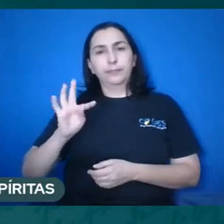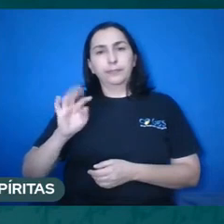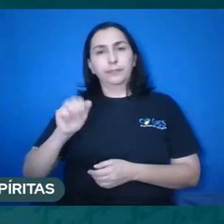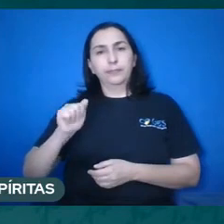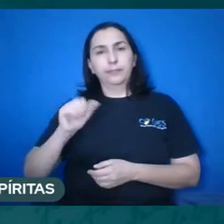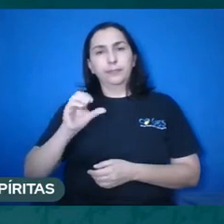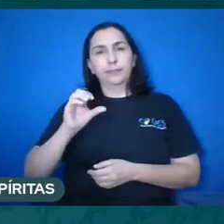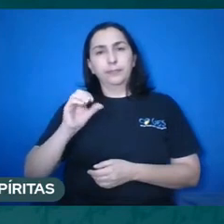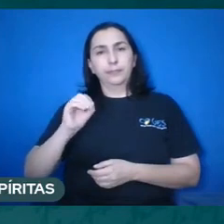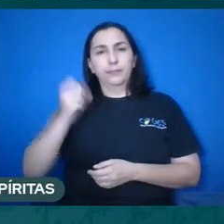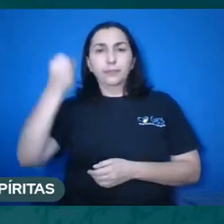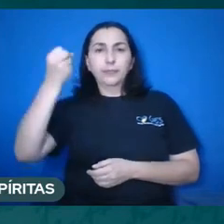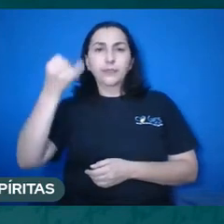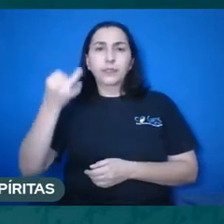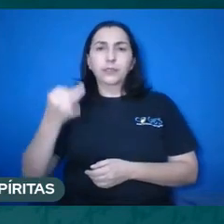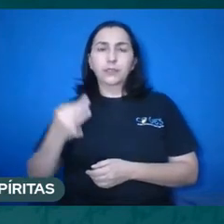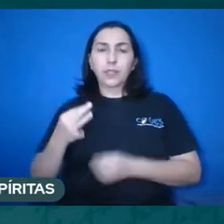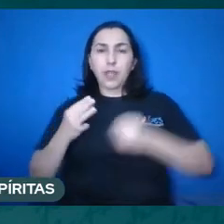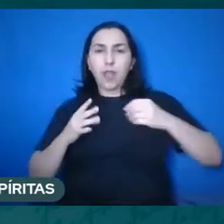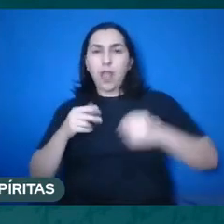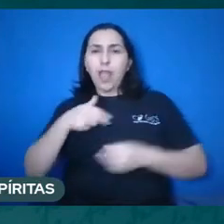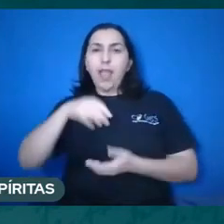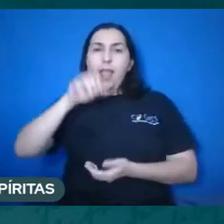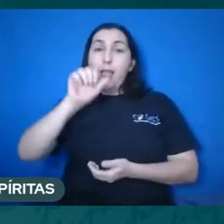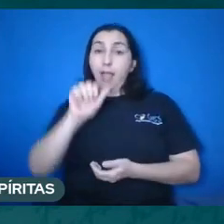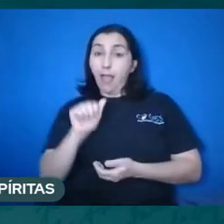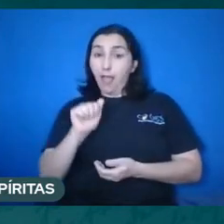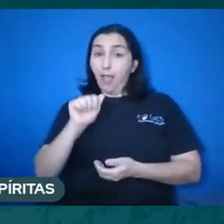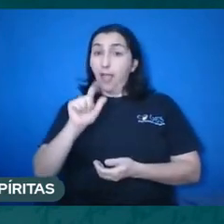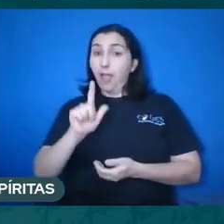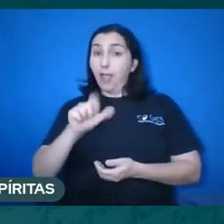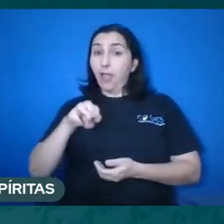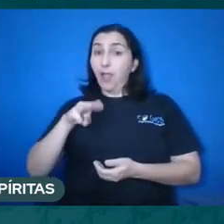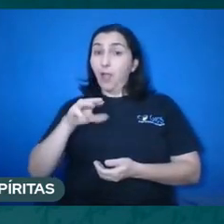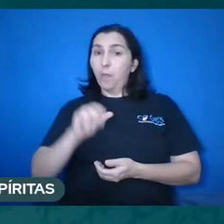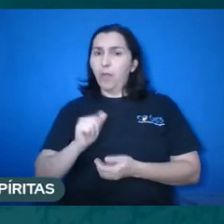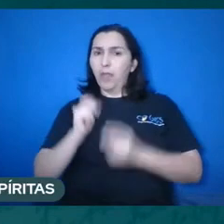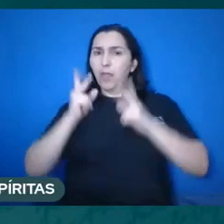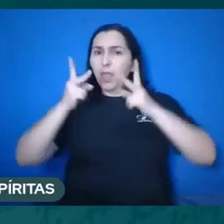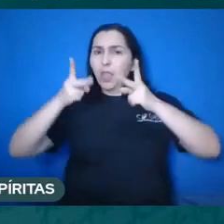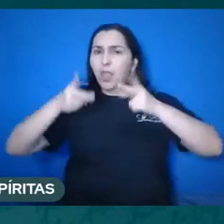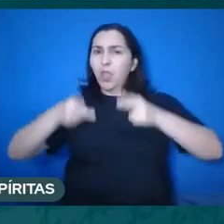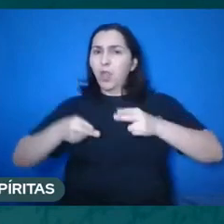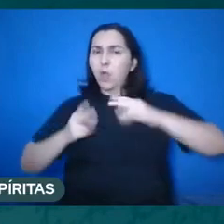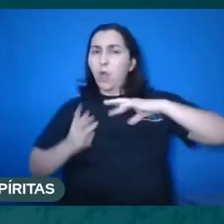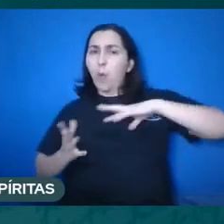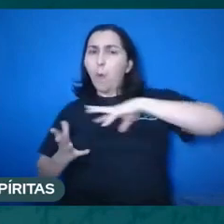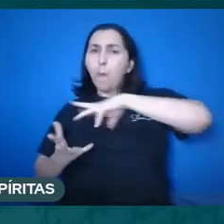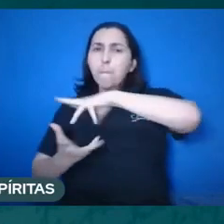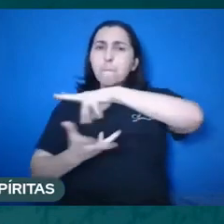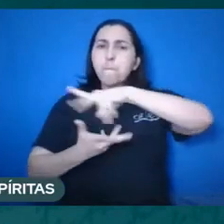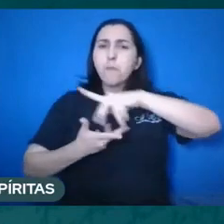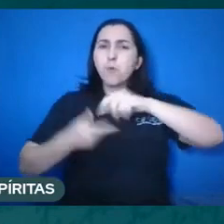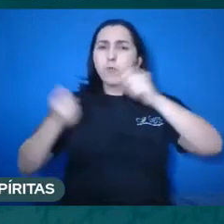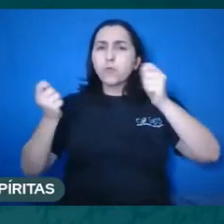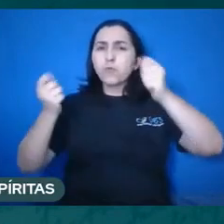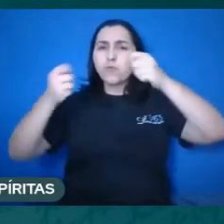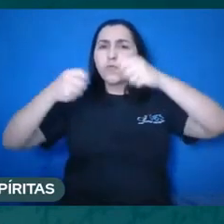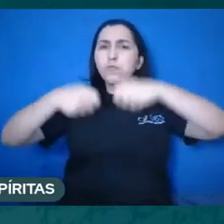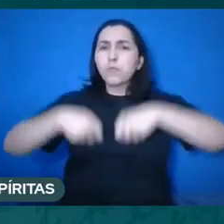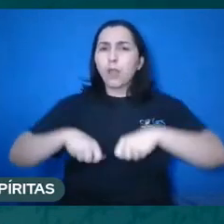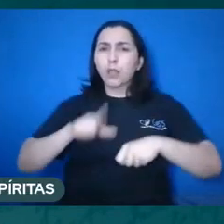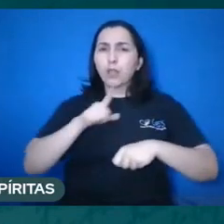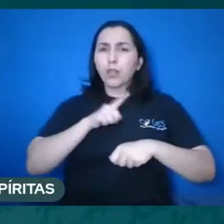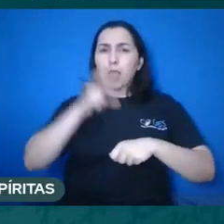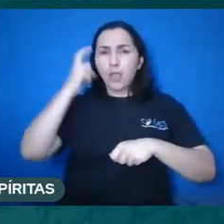do mundo da intelectualidade, que é diferente de intelectualismo. Quando Platão falava do